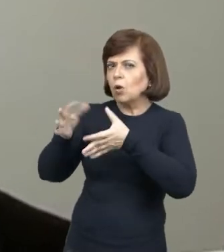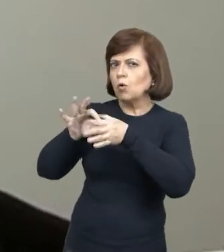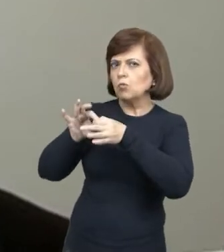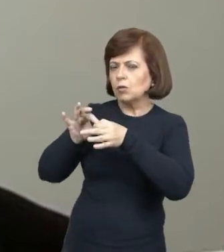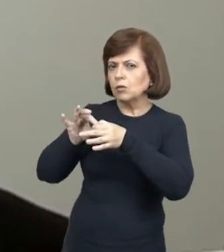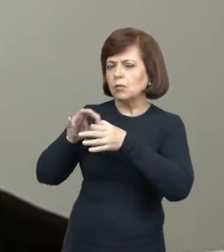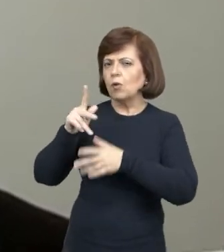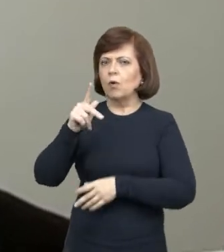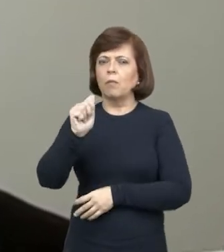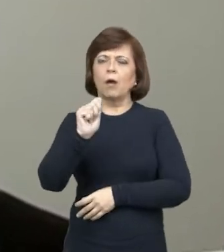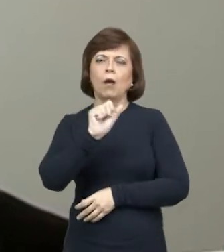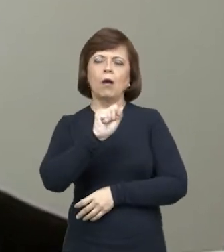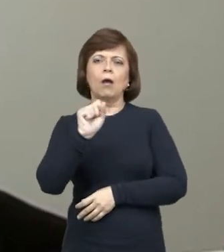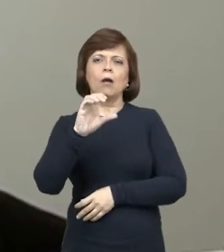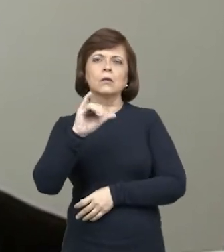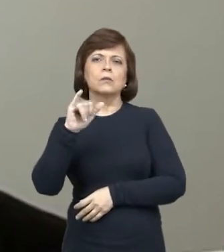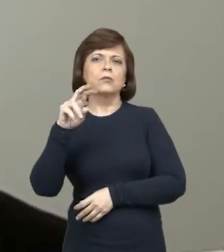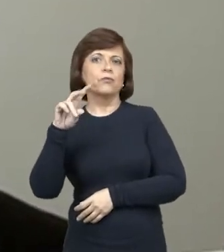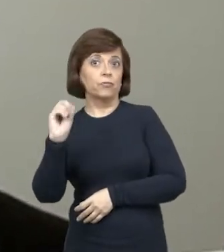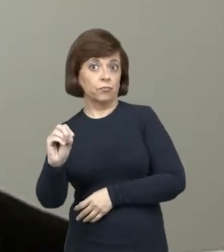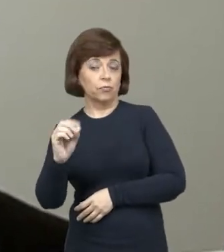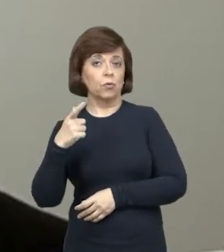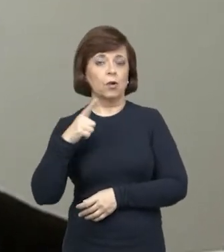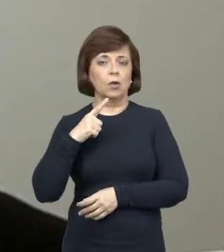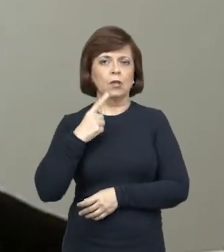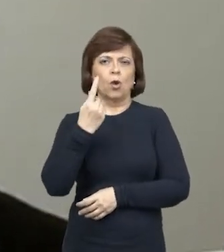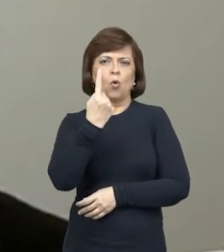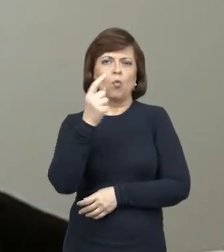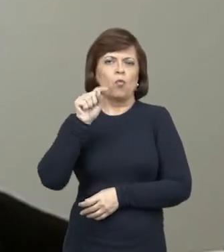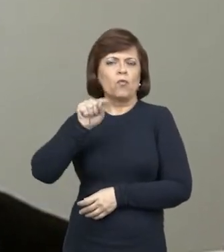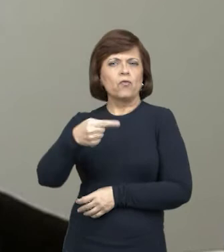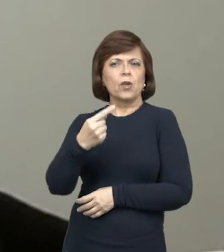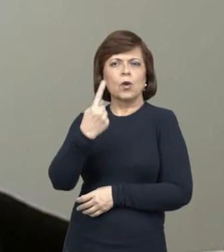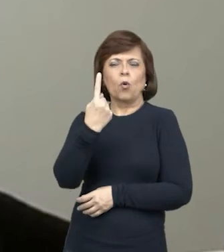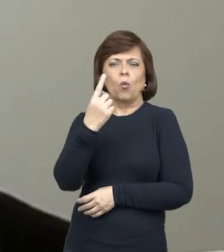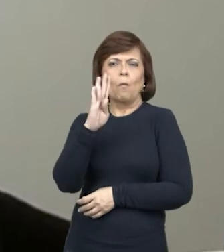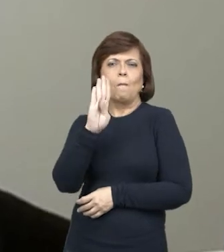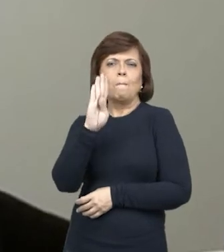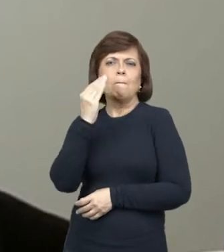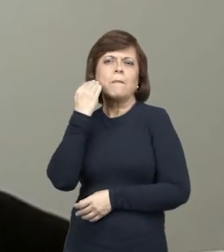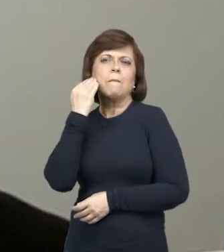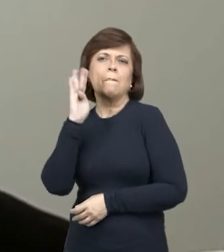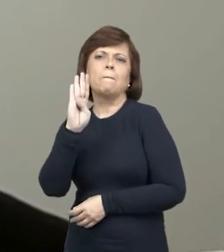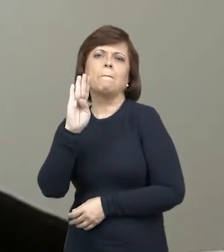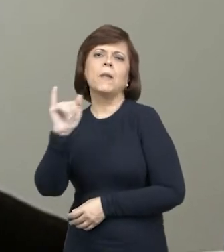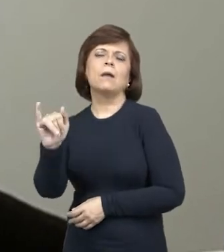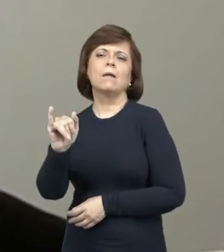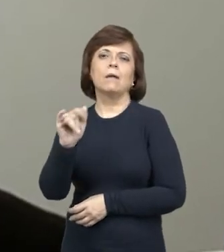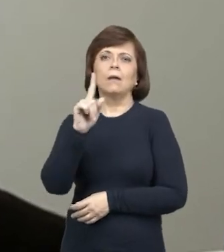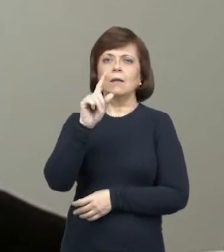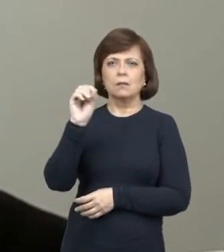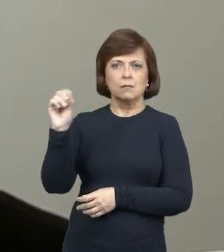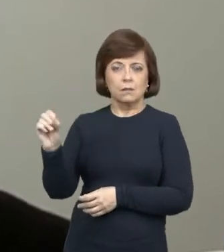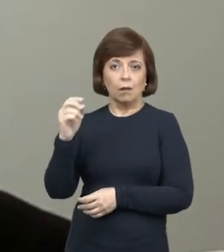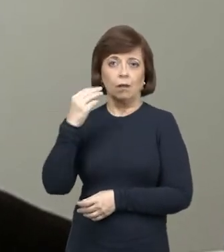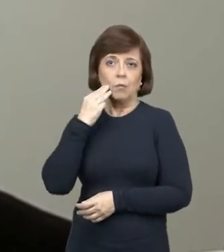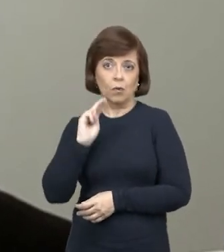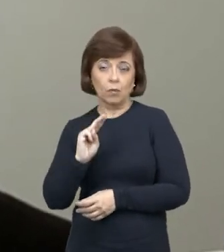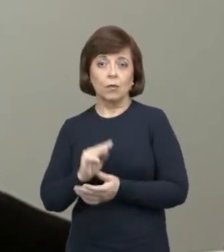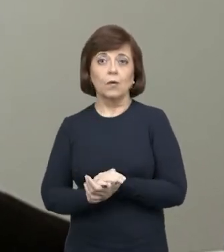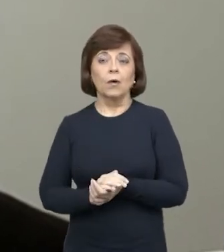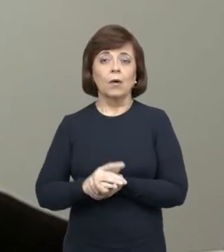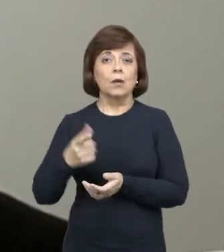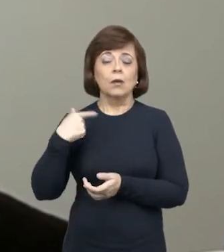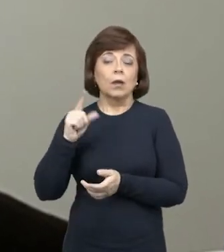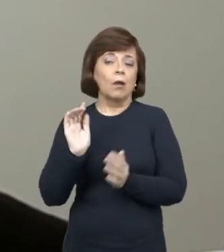passivo esse que já atinge 1,1 bilhão de reais, ou seja, 1 bilhão e 100 milhões de reais, sem considerar